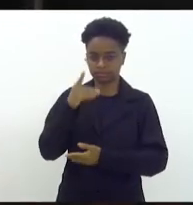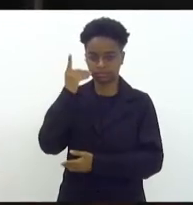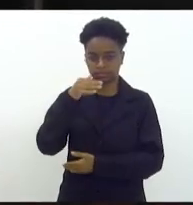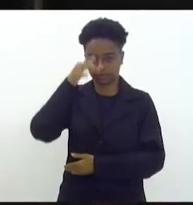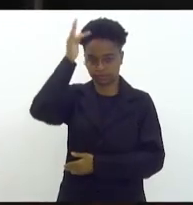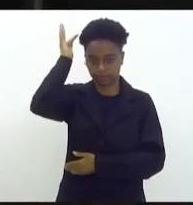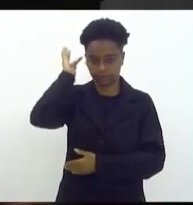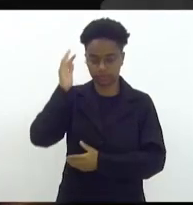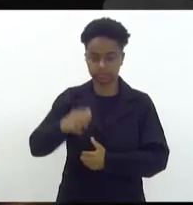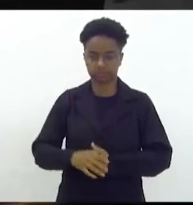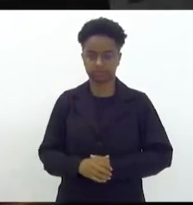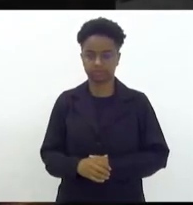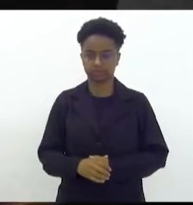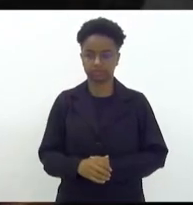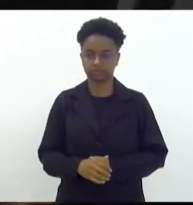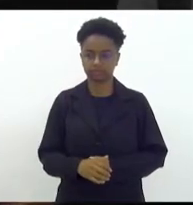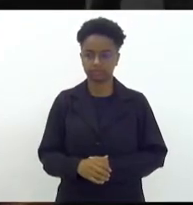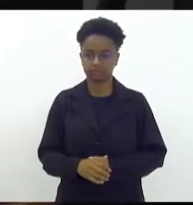Pacheco.